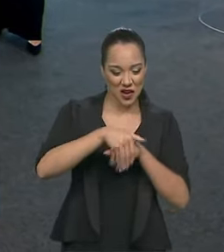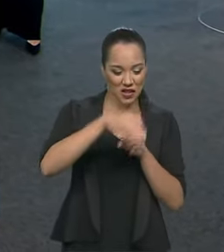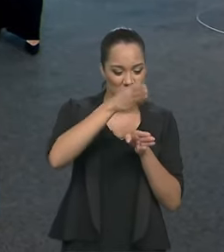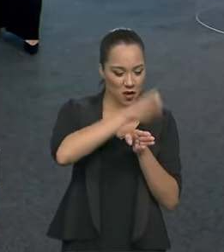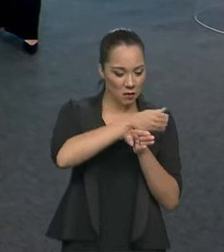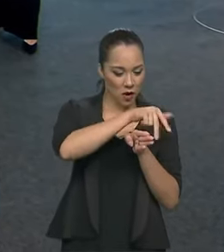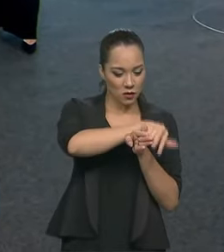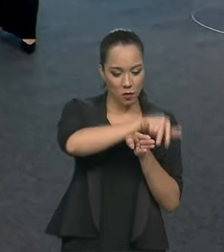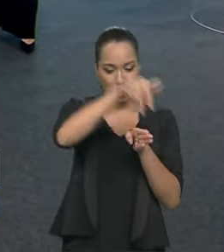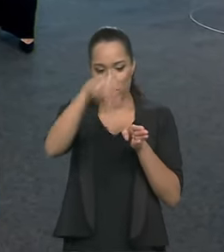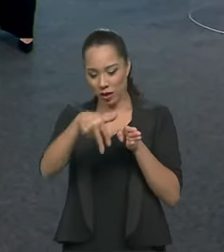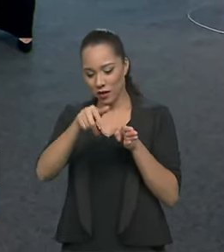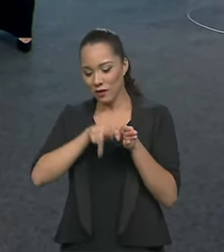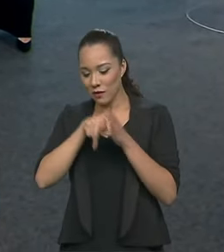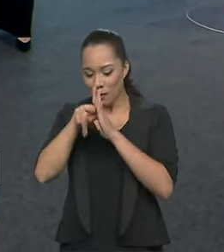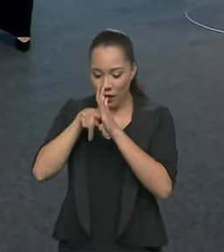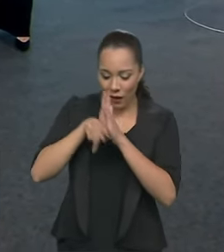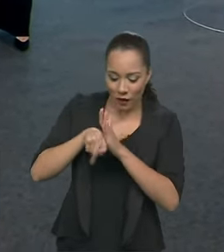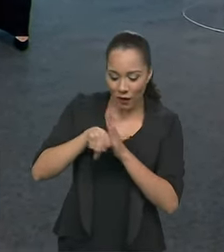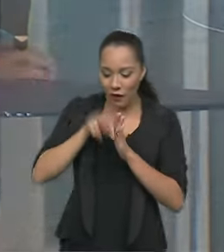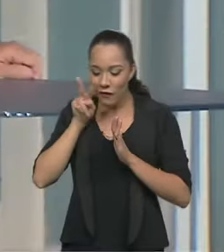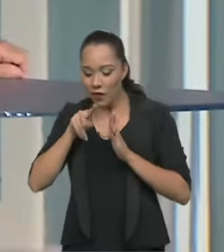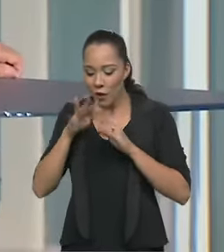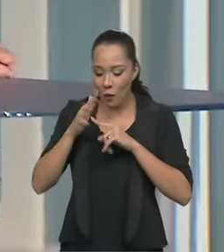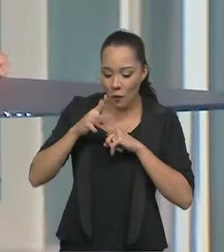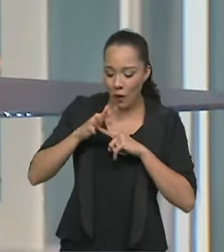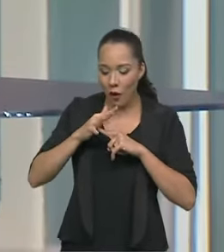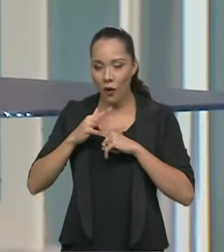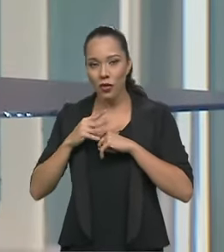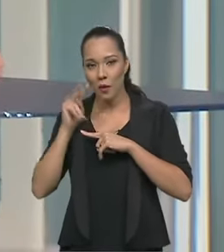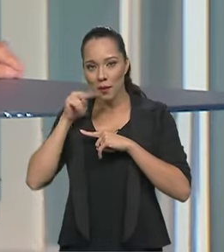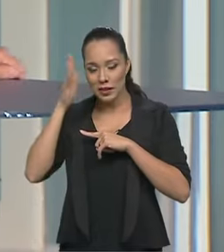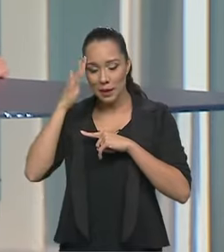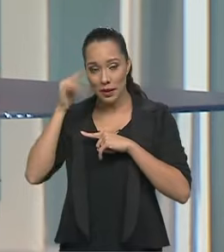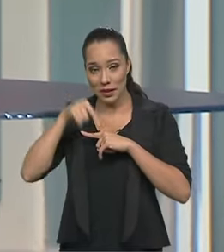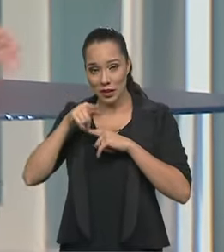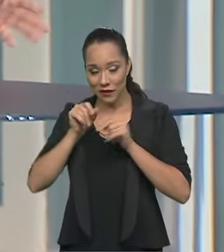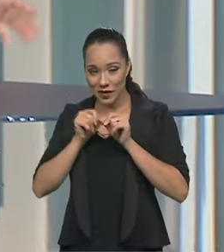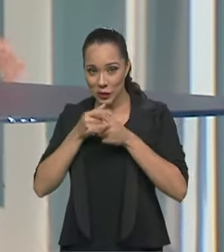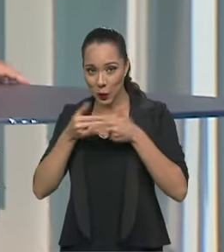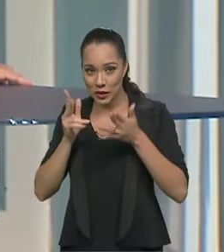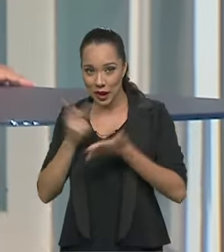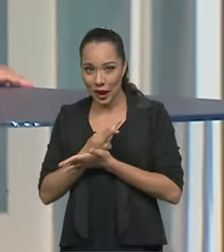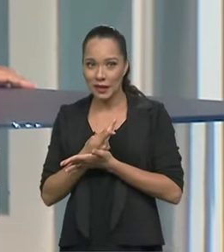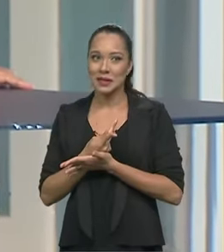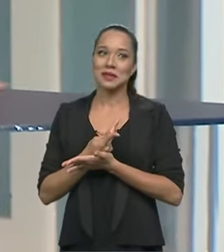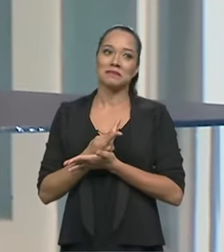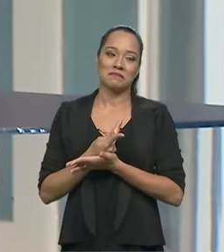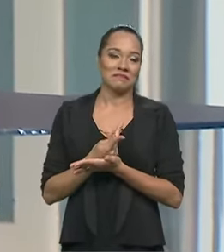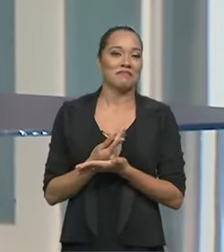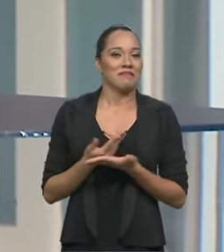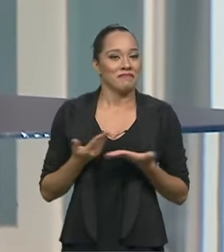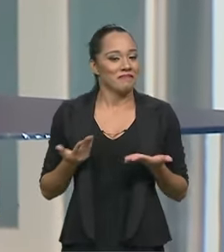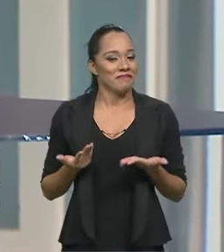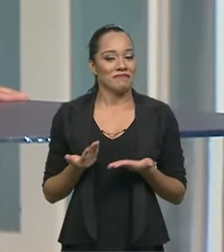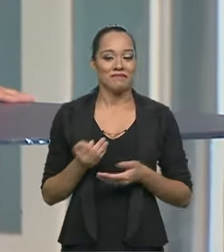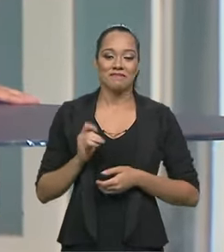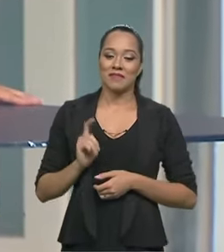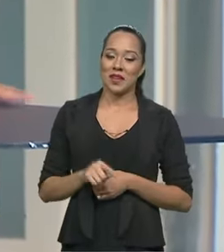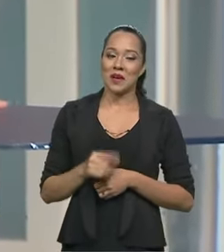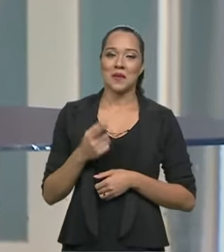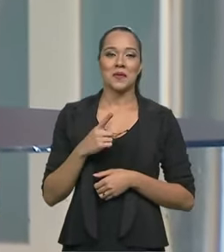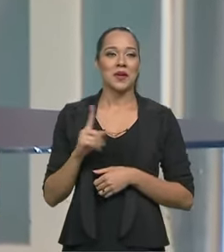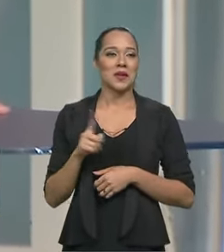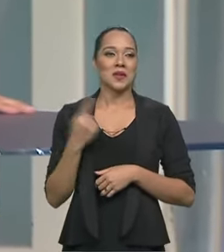do boxe do Ingo e fui lá enxergar o motor dele um pouco para ver se eu estava fazendo alguma coisa errada. Então, esse era o nosso